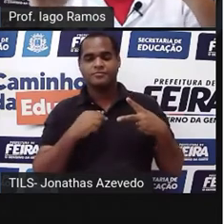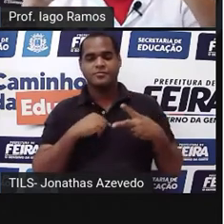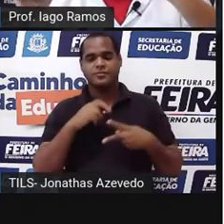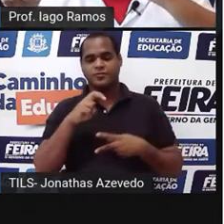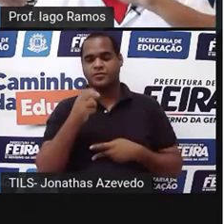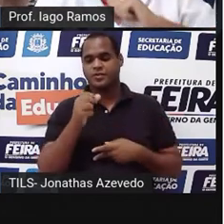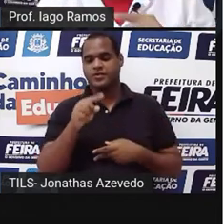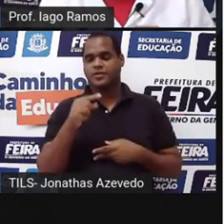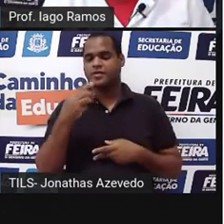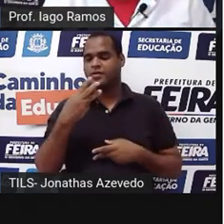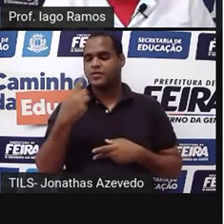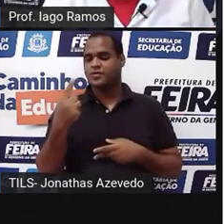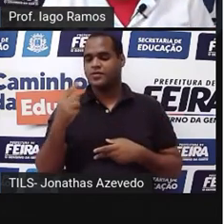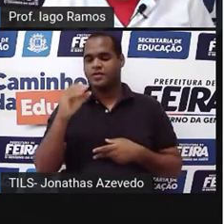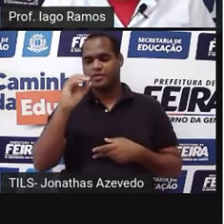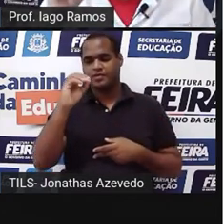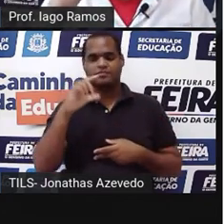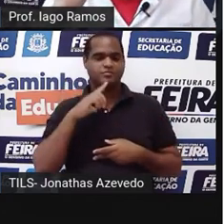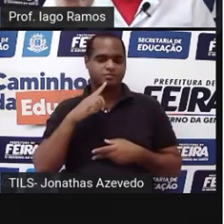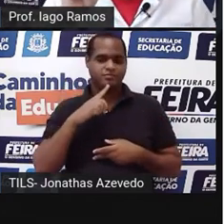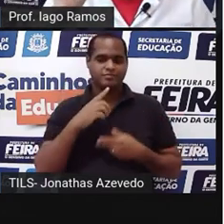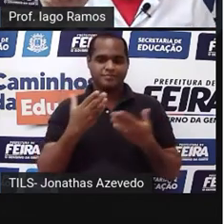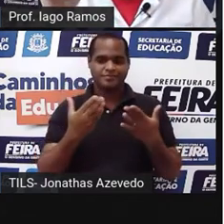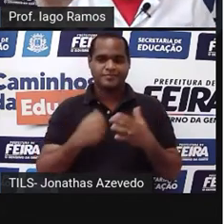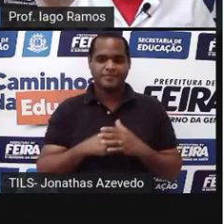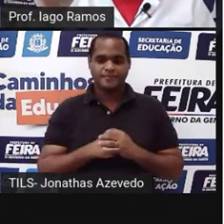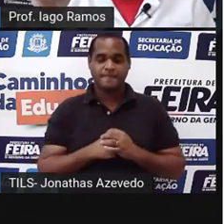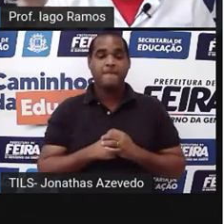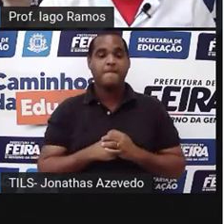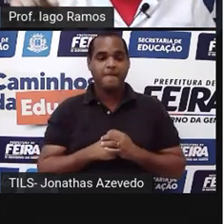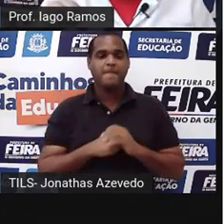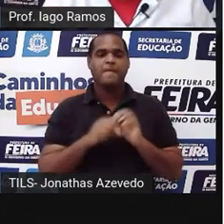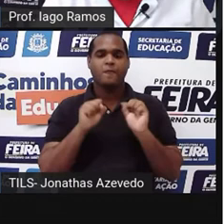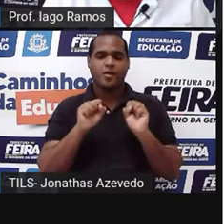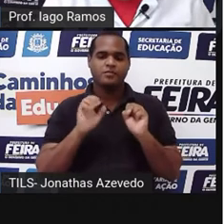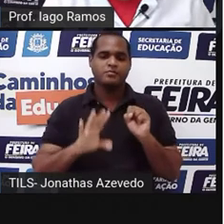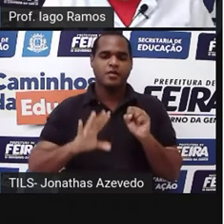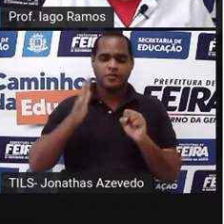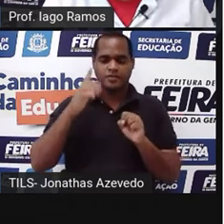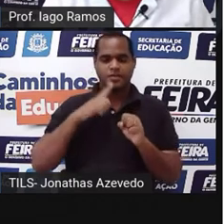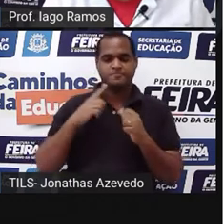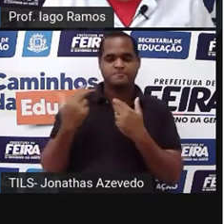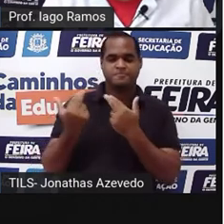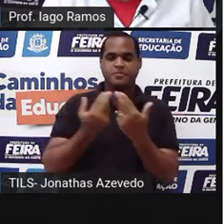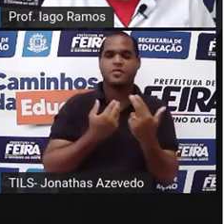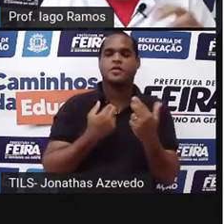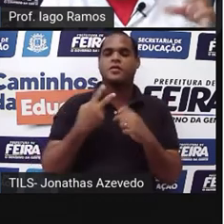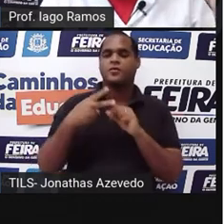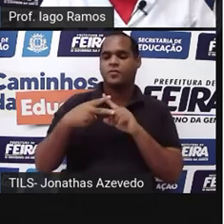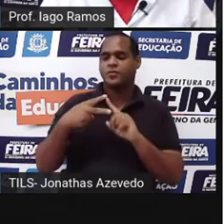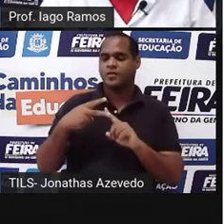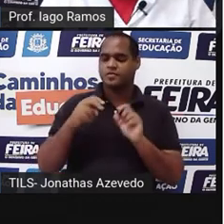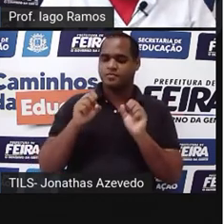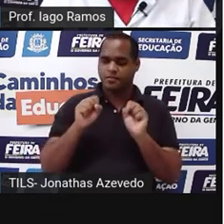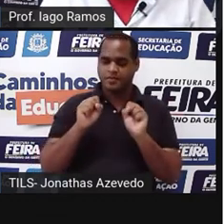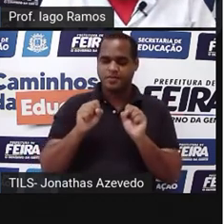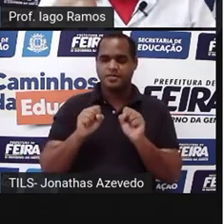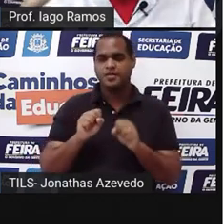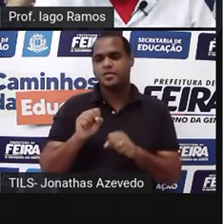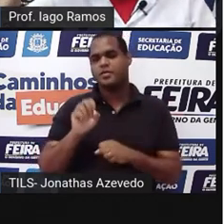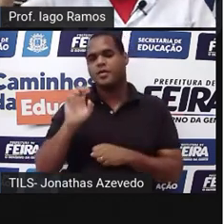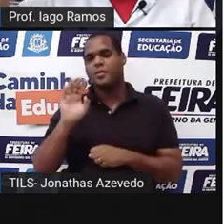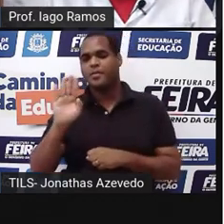56,31 graus. E isso acontece nos outros ali, nos outros dois ângulos. O B